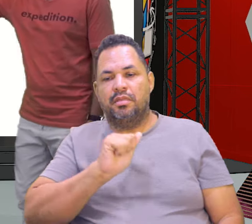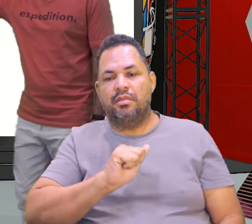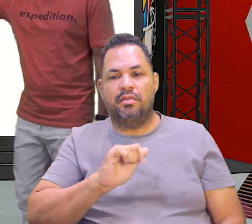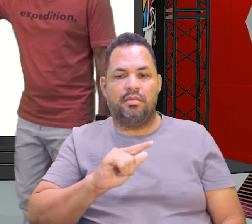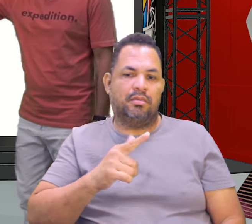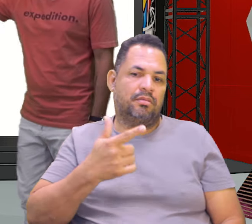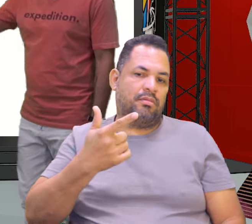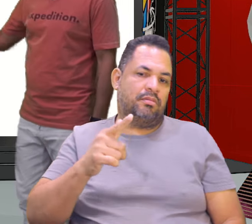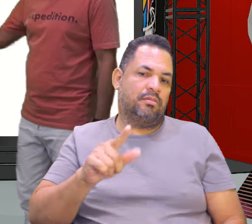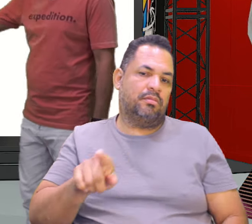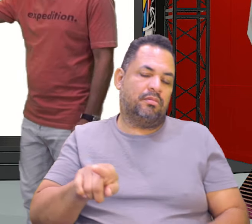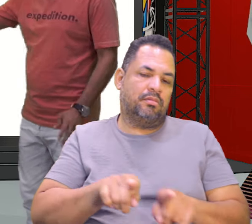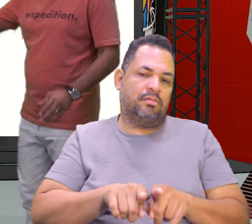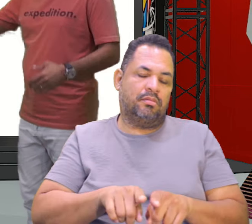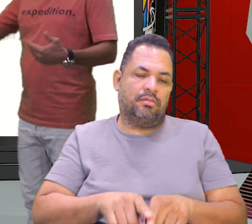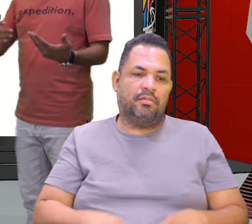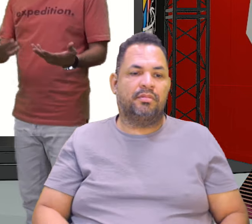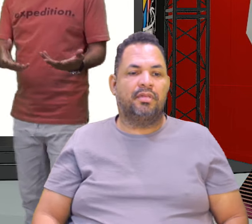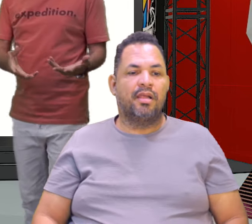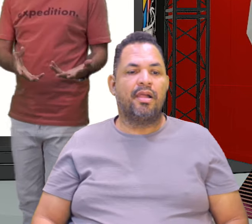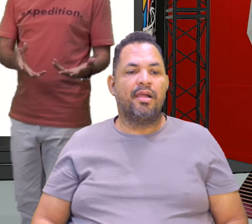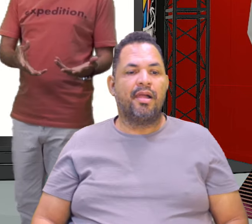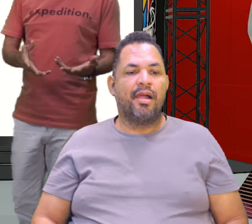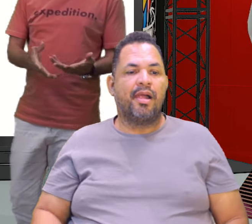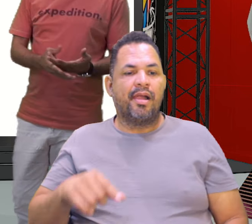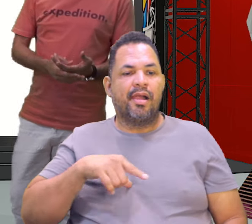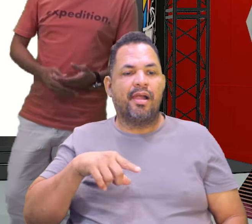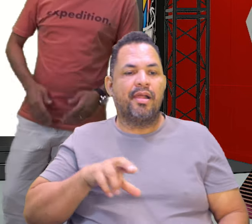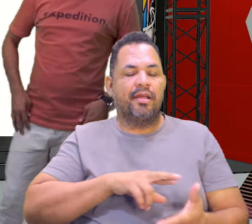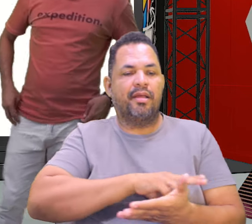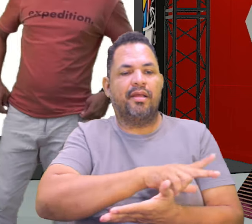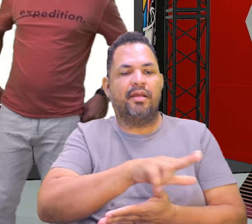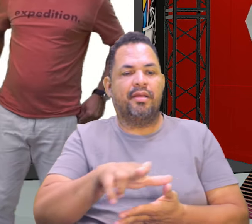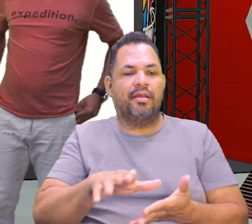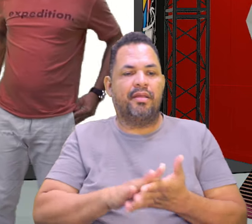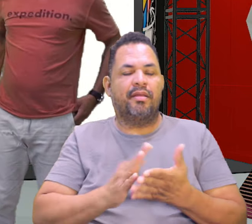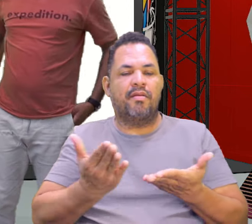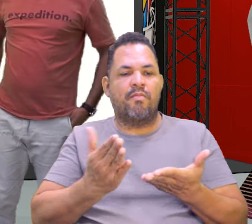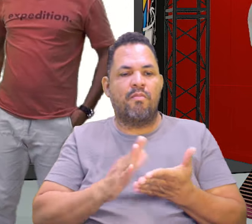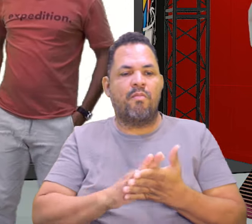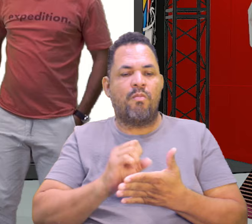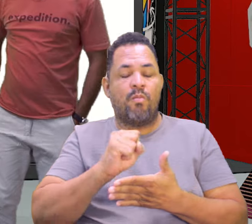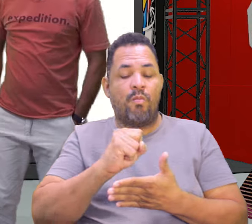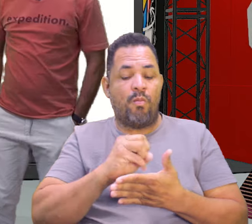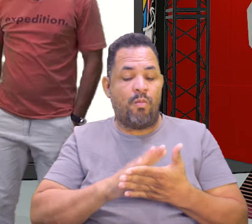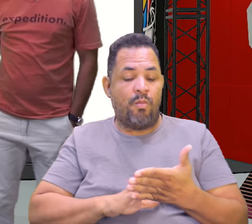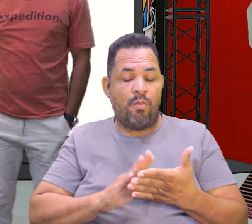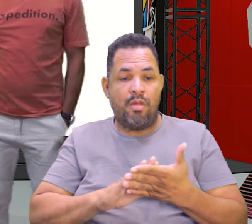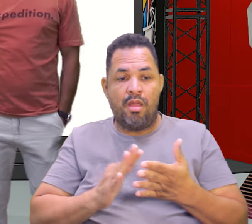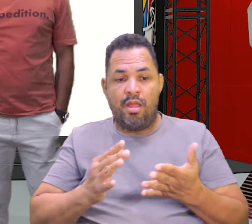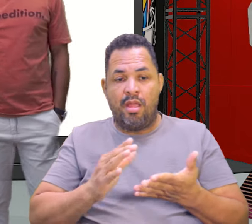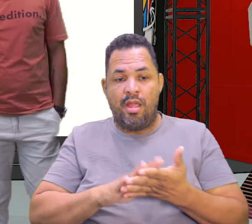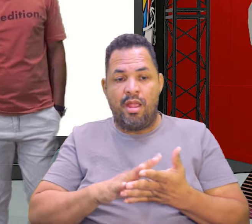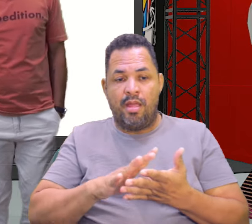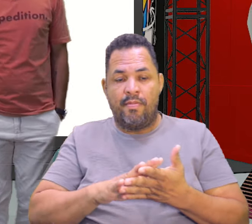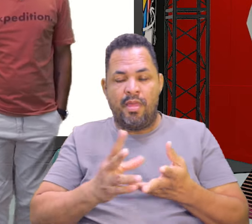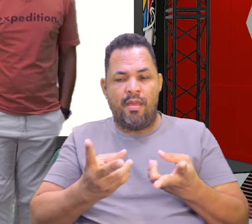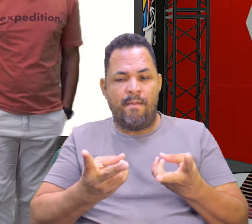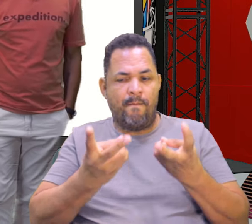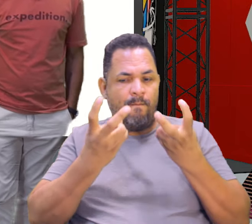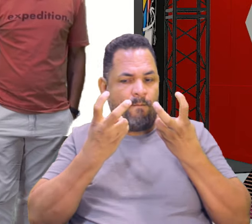faço uma outra média aqui, vai ficar igual. É, tem vários caminhos, né? Mas aqui tem questões que a gente tem que ter esse feeling, essa